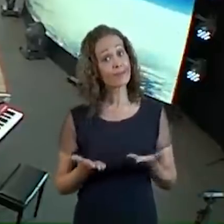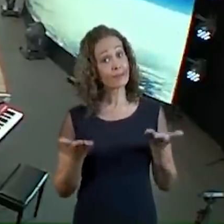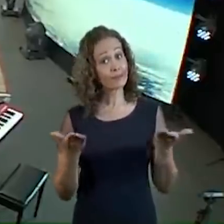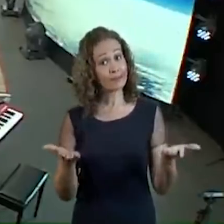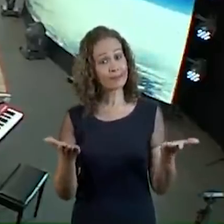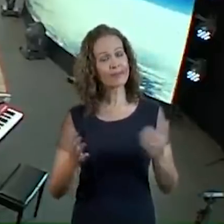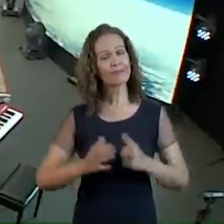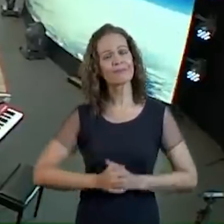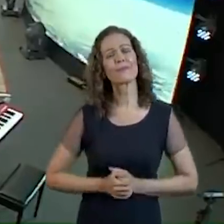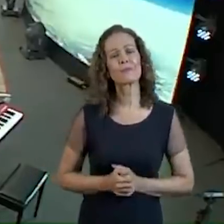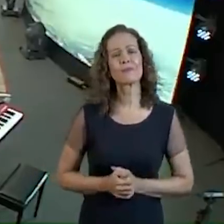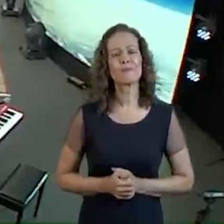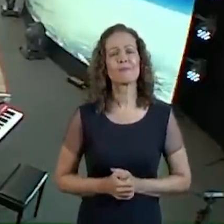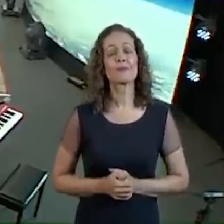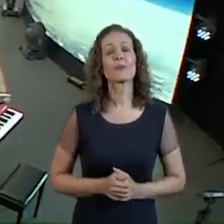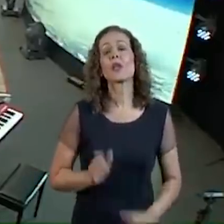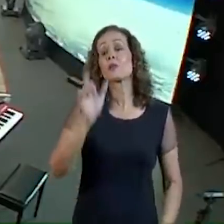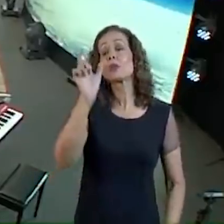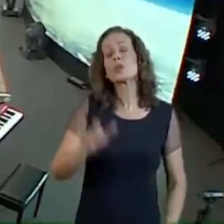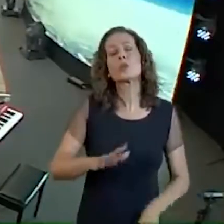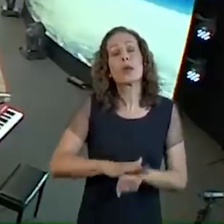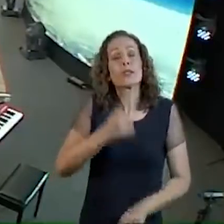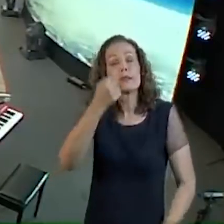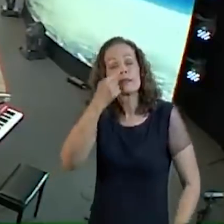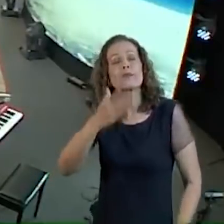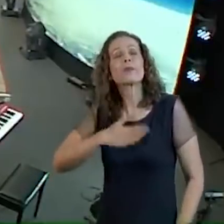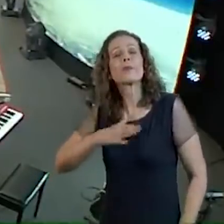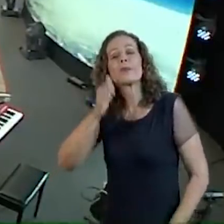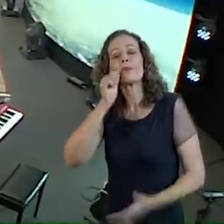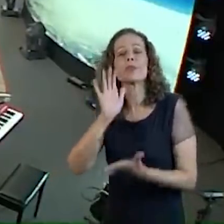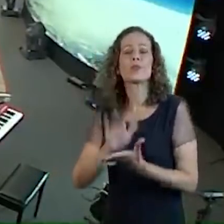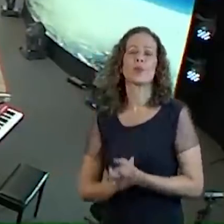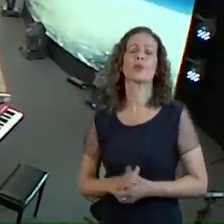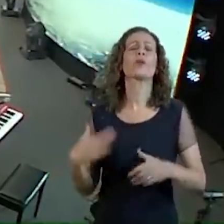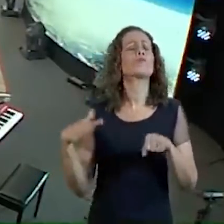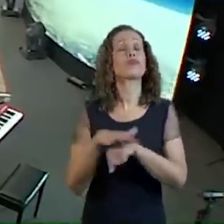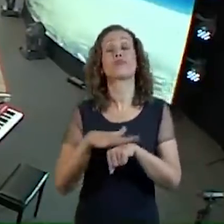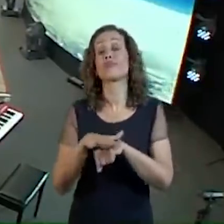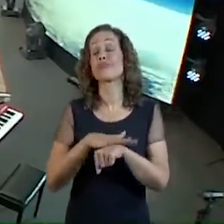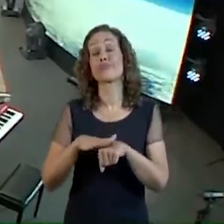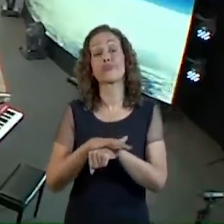A pessoa mais íntima Da minha vida É minha esposa Com ela eu converso tudo